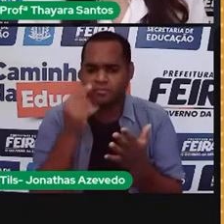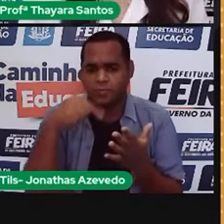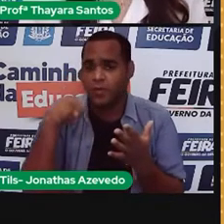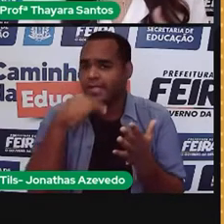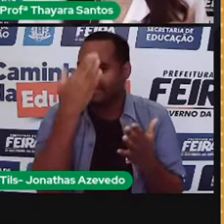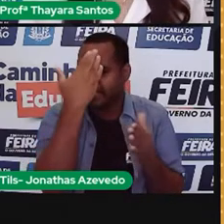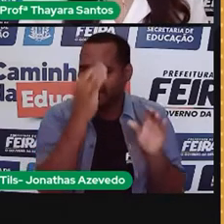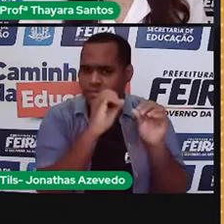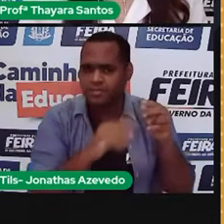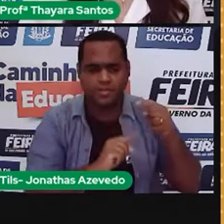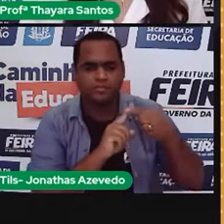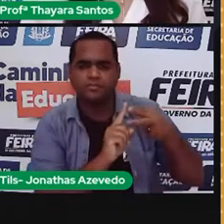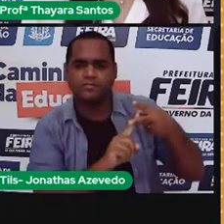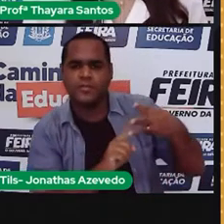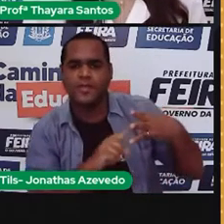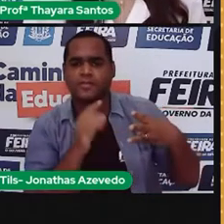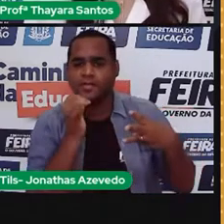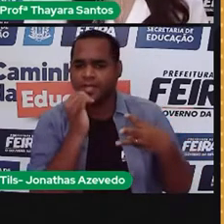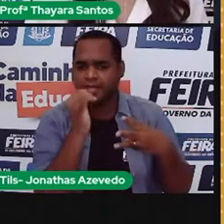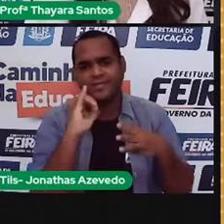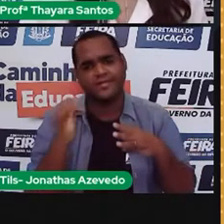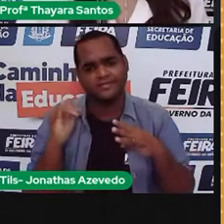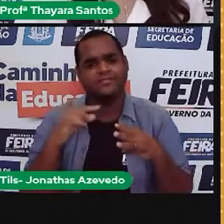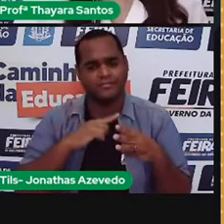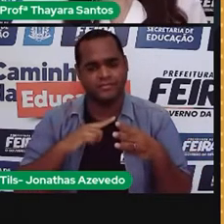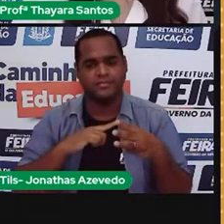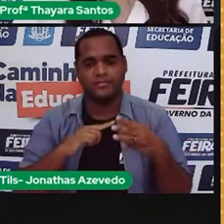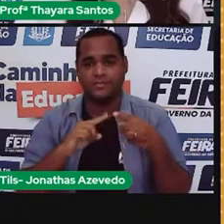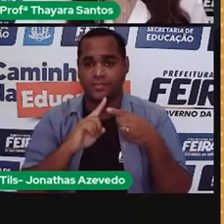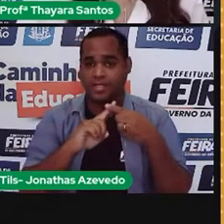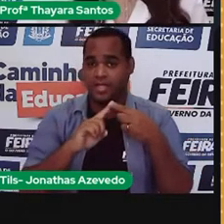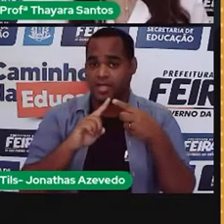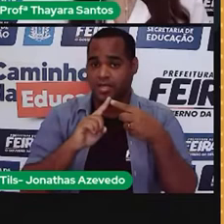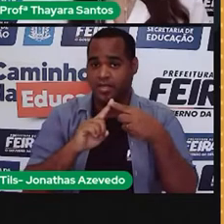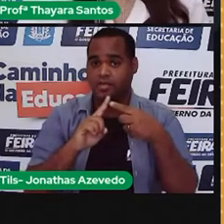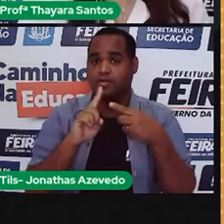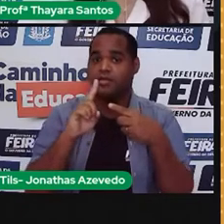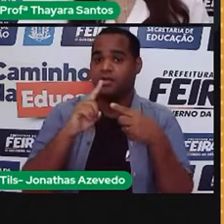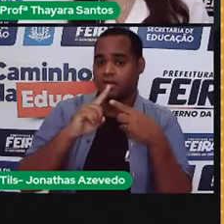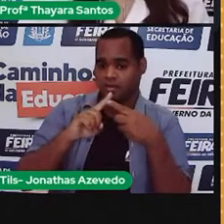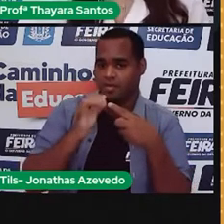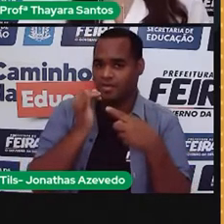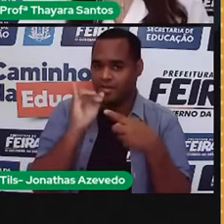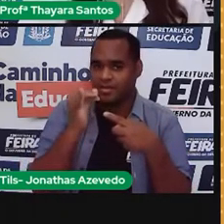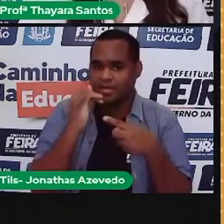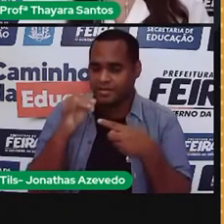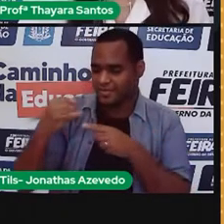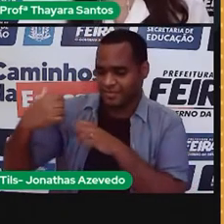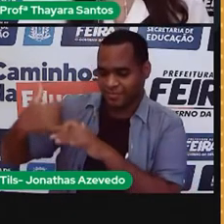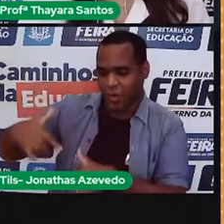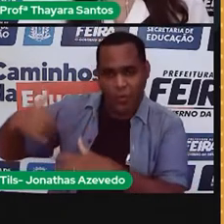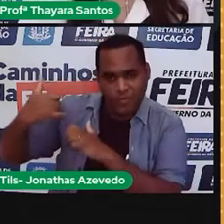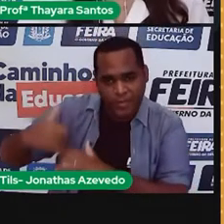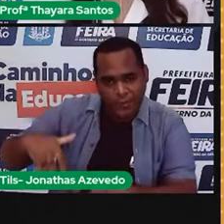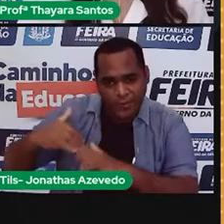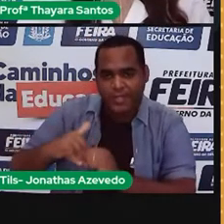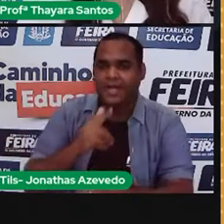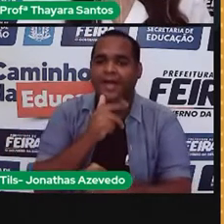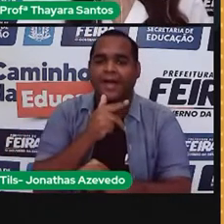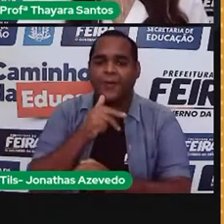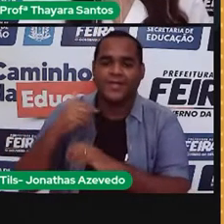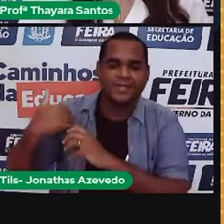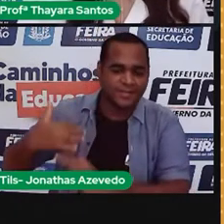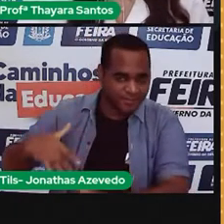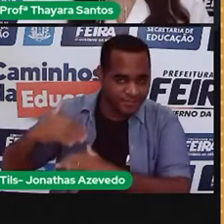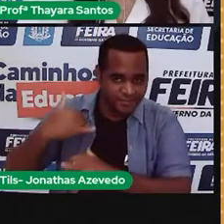chama de fontes renováveis? Aqui a gente tem três. A energia hidrelétrica, que é produzida lá nas hidrelétricas a partir do movimento